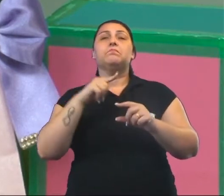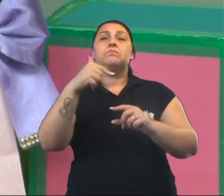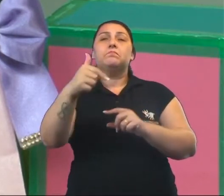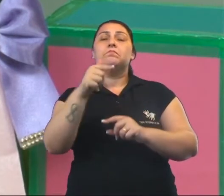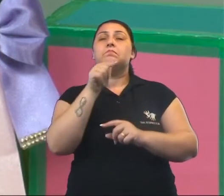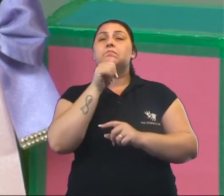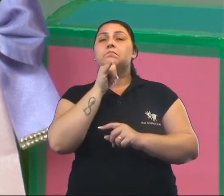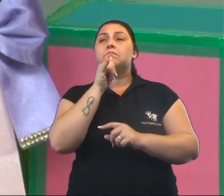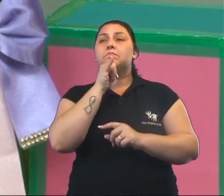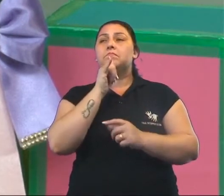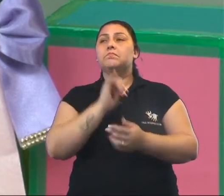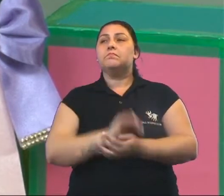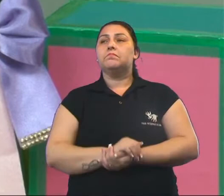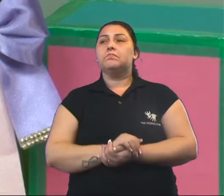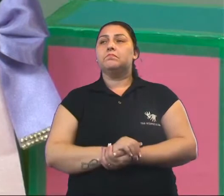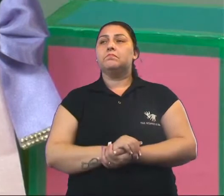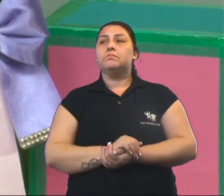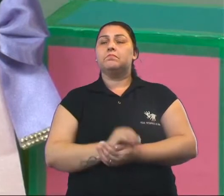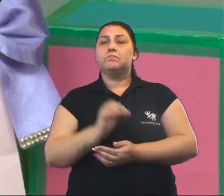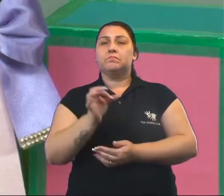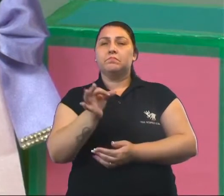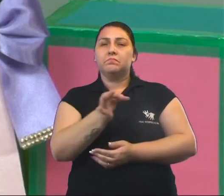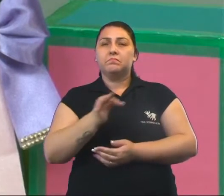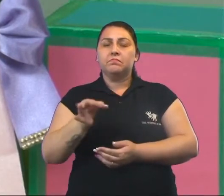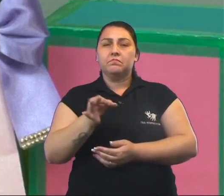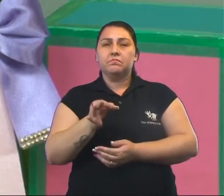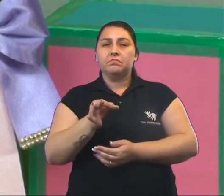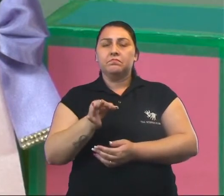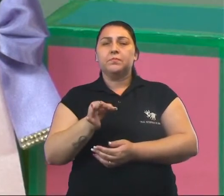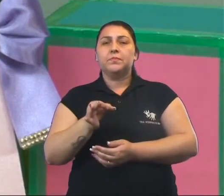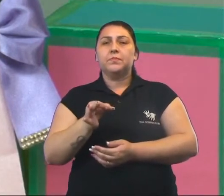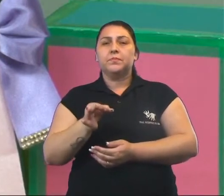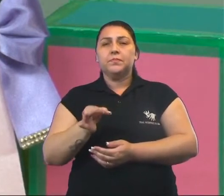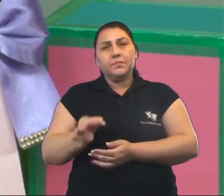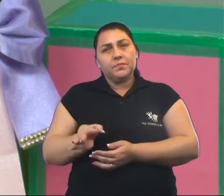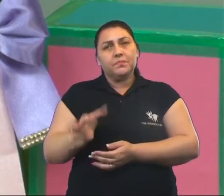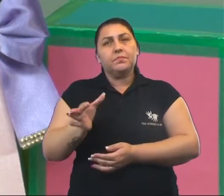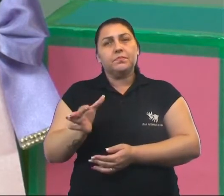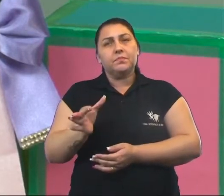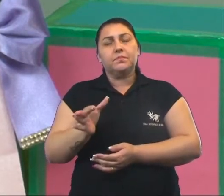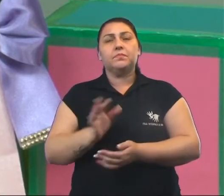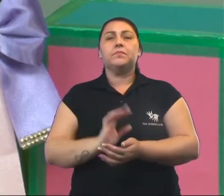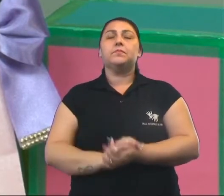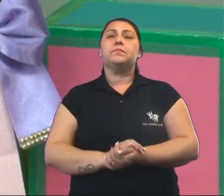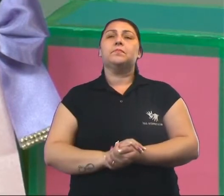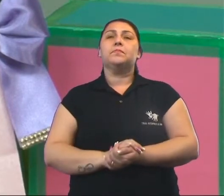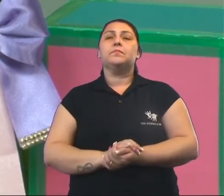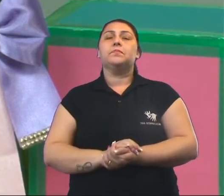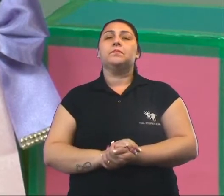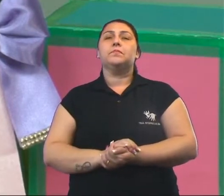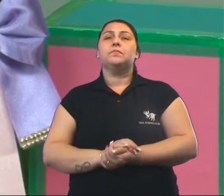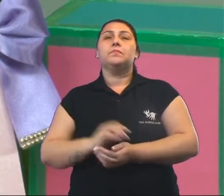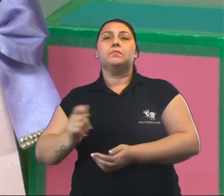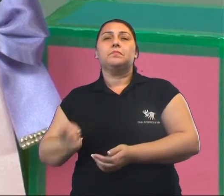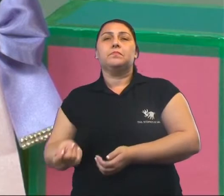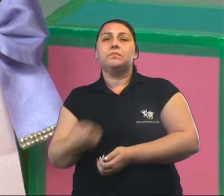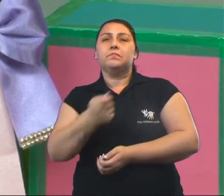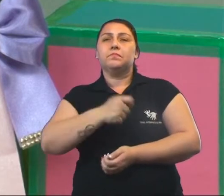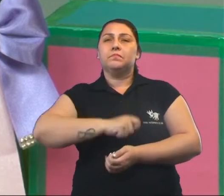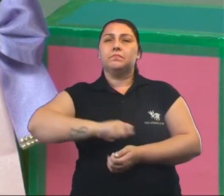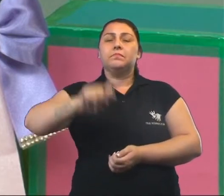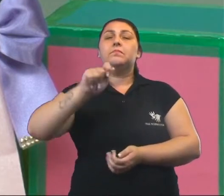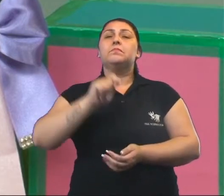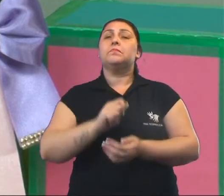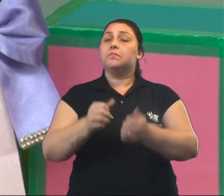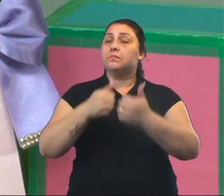exemplo aqui, que é uma bolinha de gude. Olhem só, uma bolinha de ping pong, gente, uma bola de ping